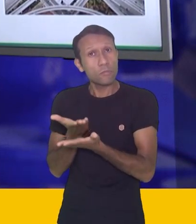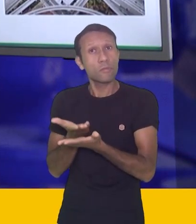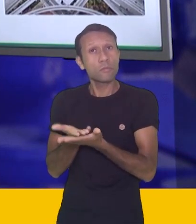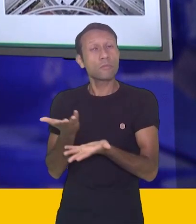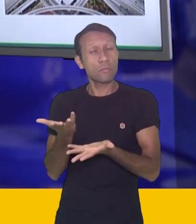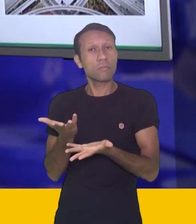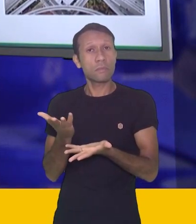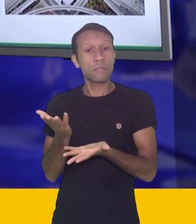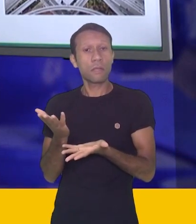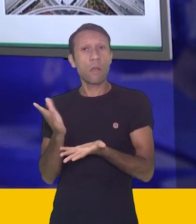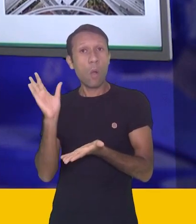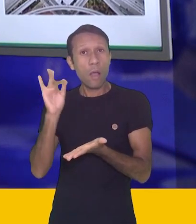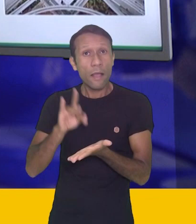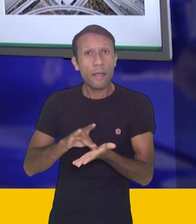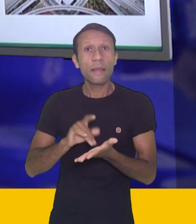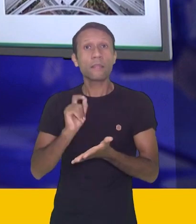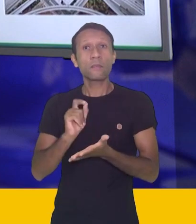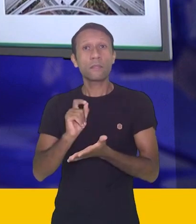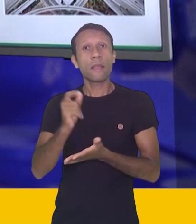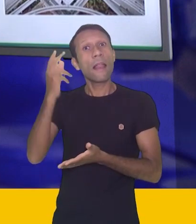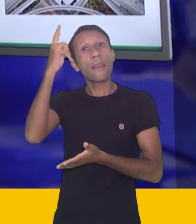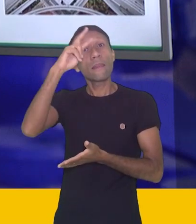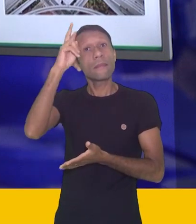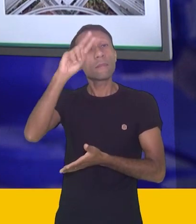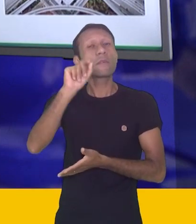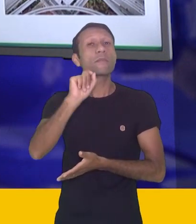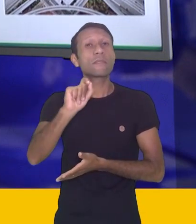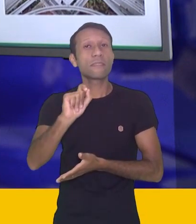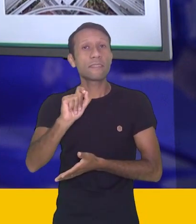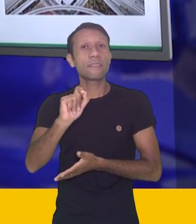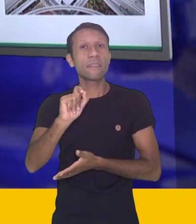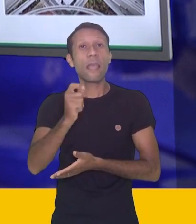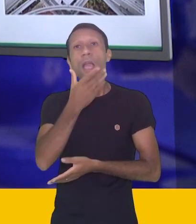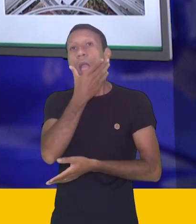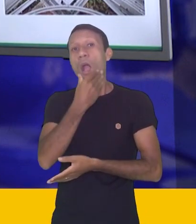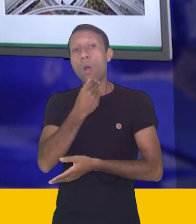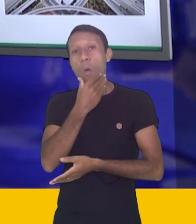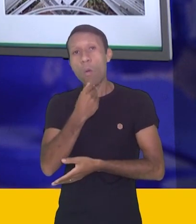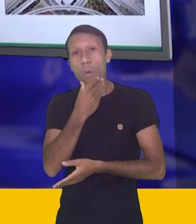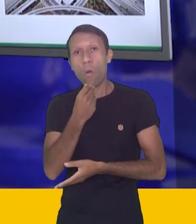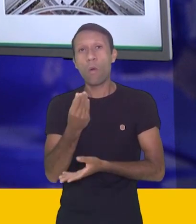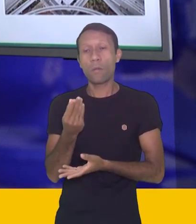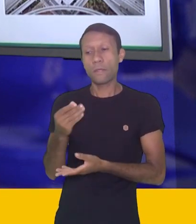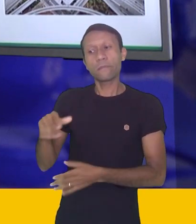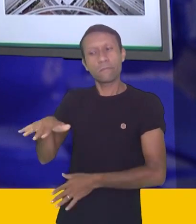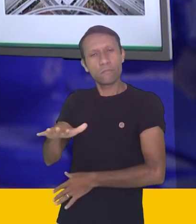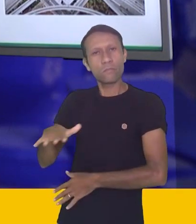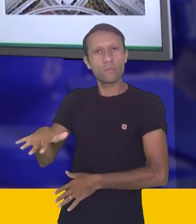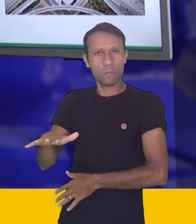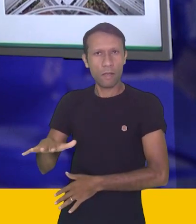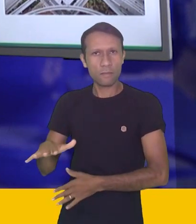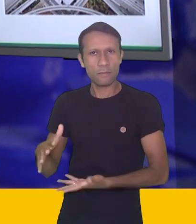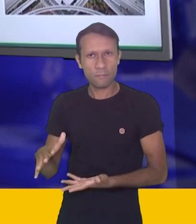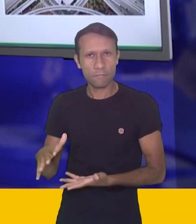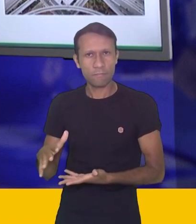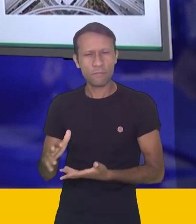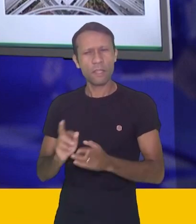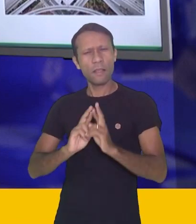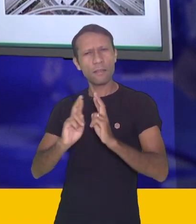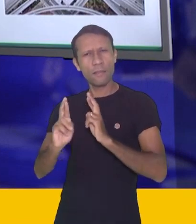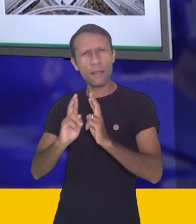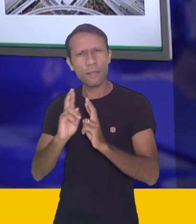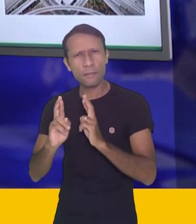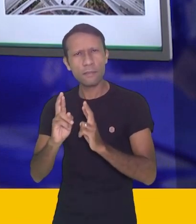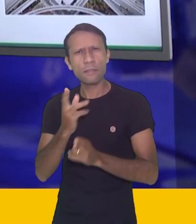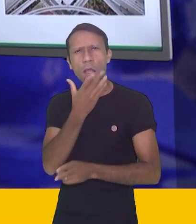vez, voltando a lembrar vocês, que ela estuda essa relação do homem para o meio em que ele vive. E dessa relação do